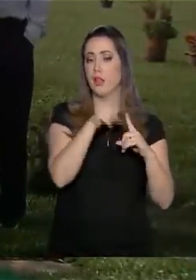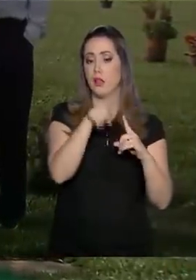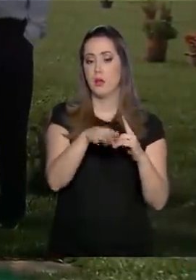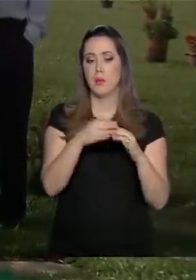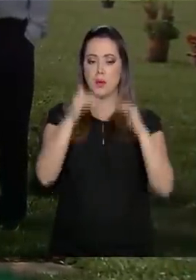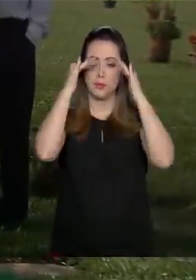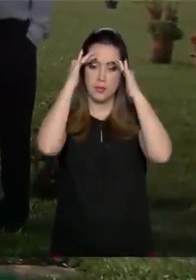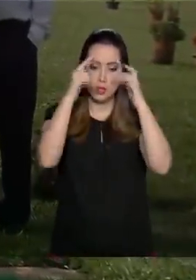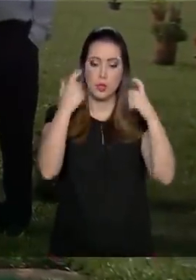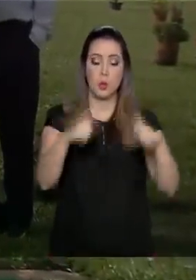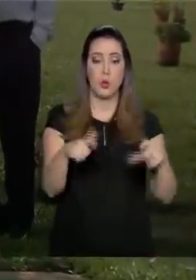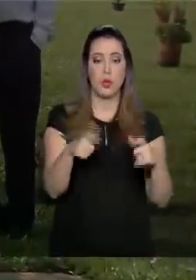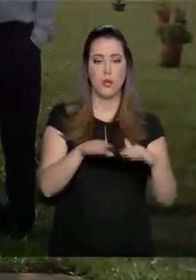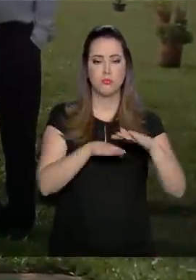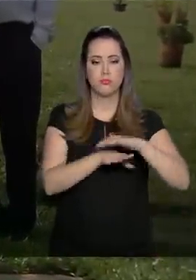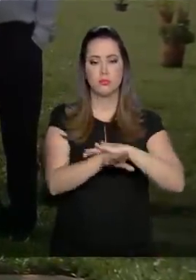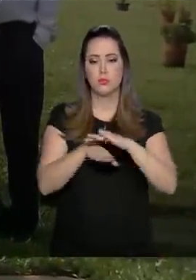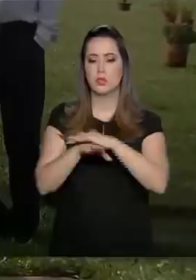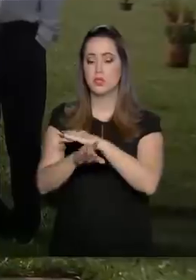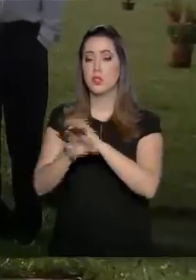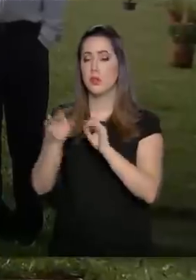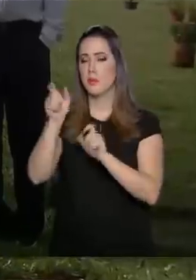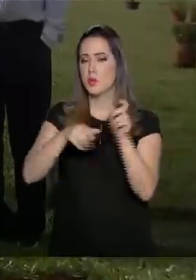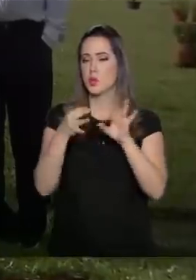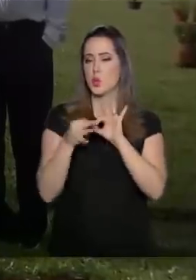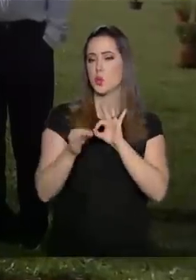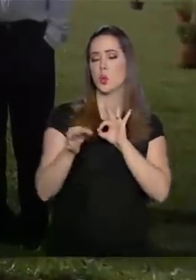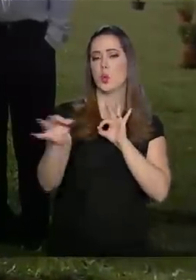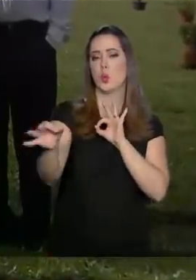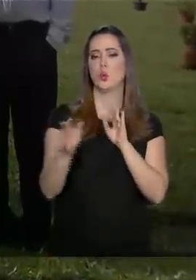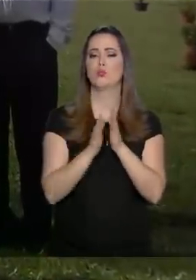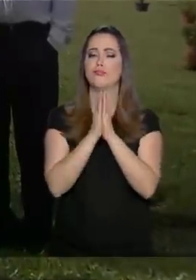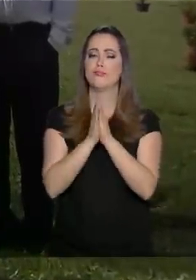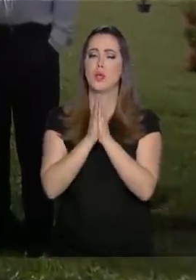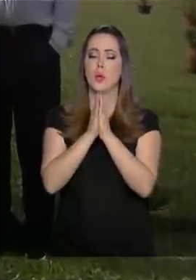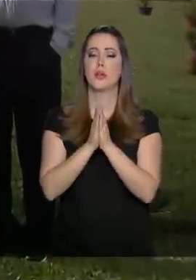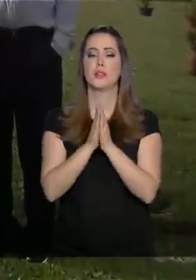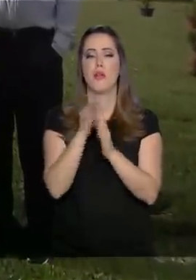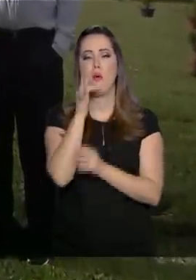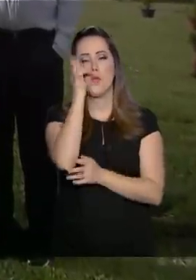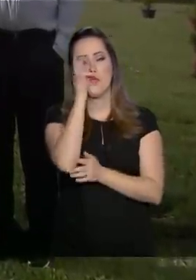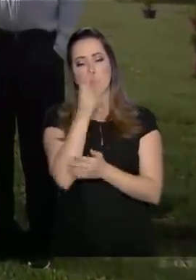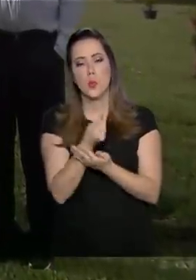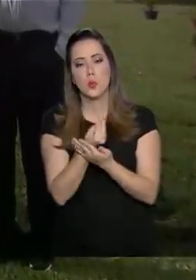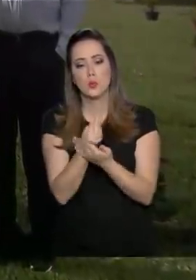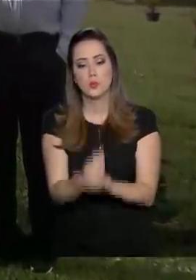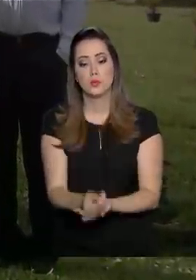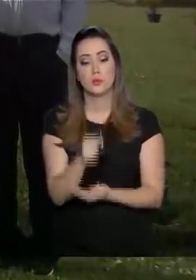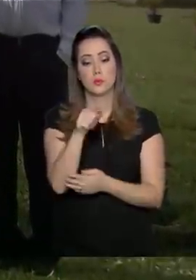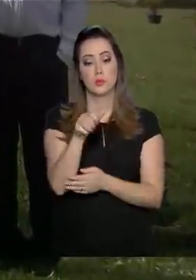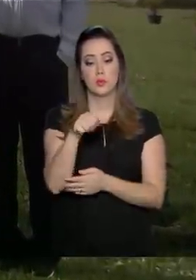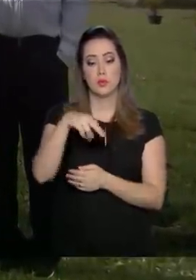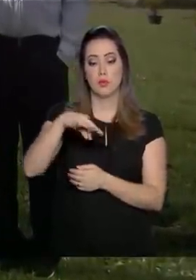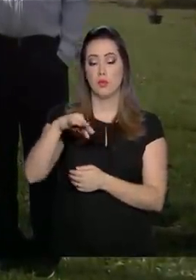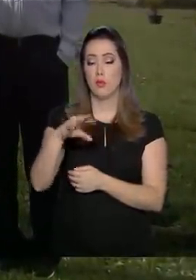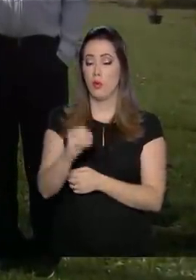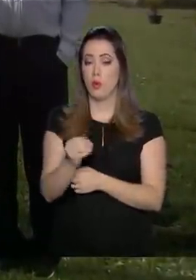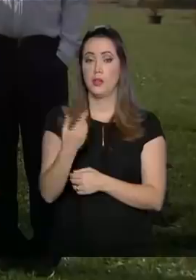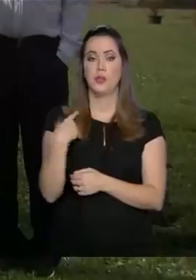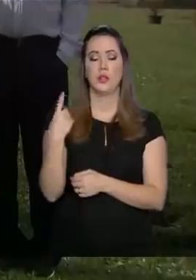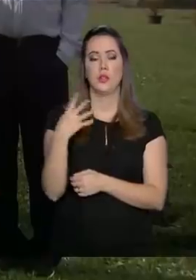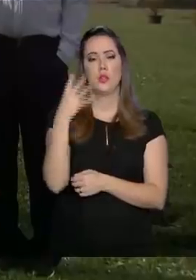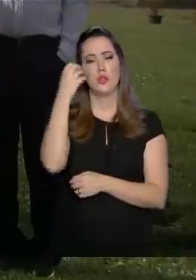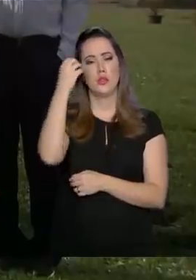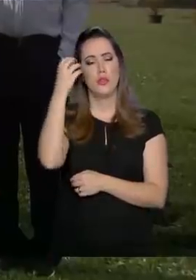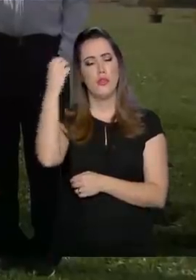Senna está enterrado. Muita veio de longe para deixar flores, fazer orações, inclusive o Antônio, que viajou 18 horas da